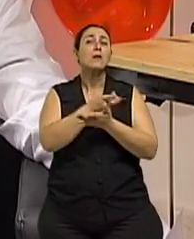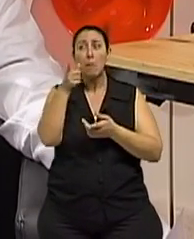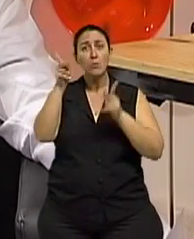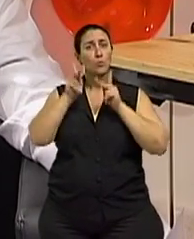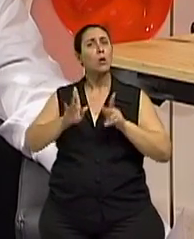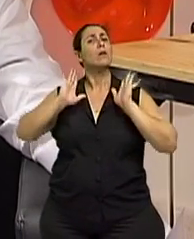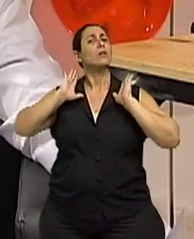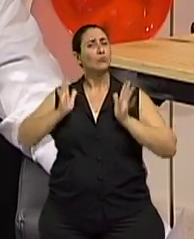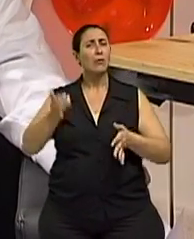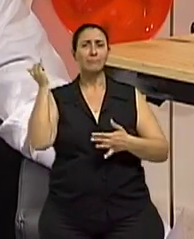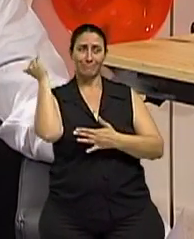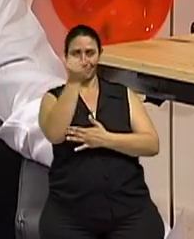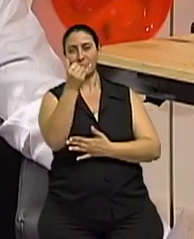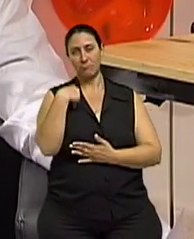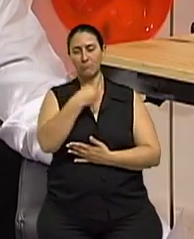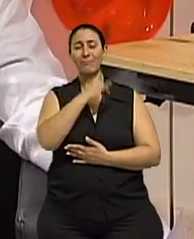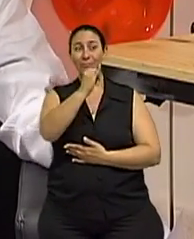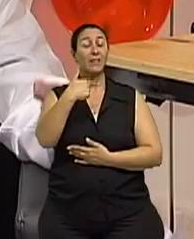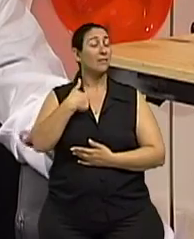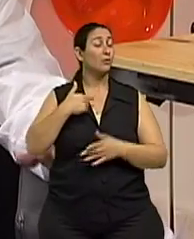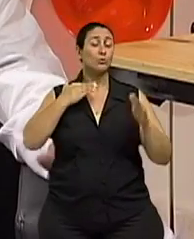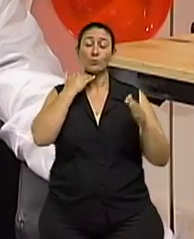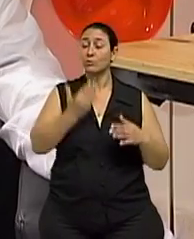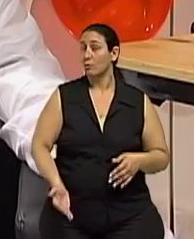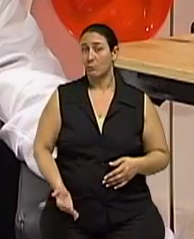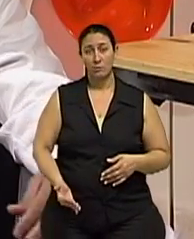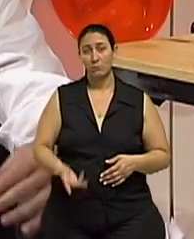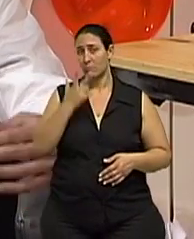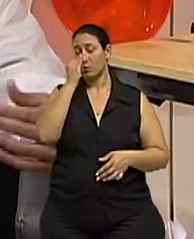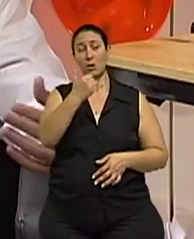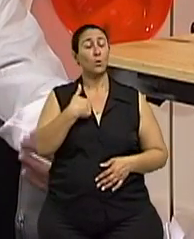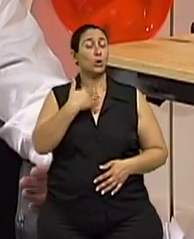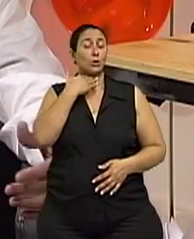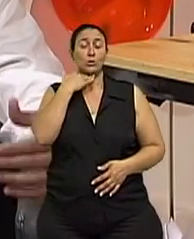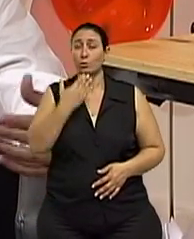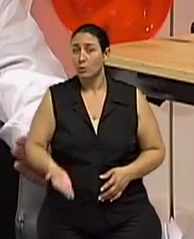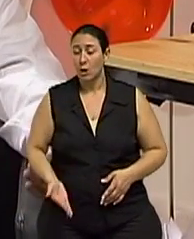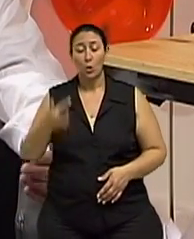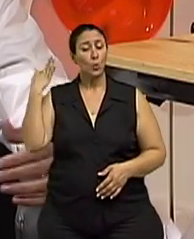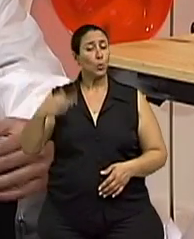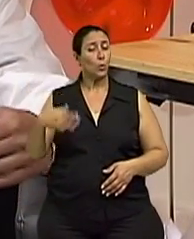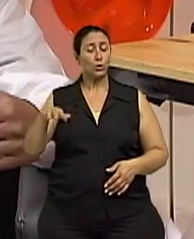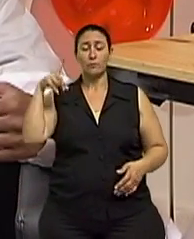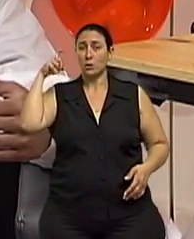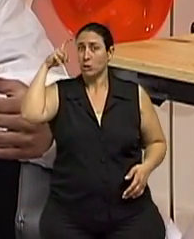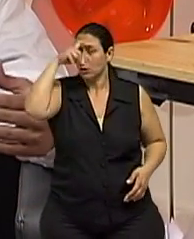paciente avisar o médico e ele chega e diz assim, doutor, eu não aguento mais. Essa dor está muito intensa e tal.